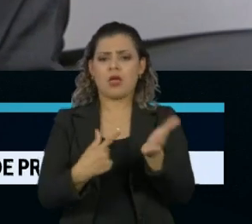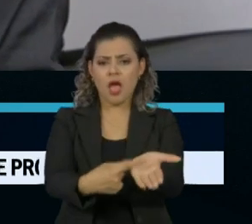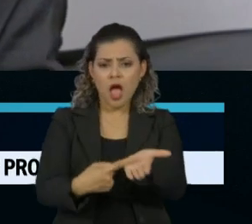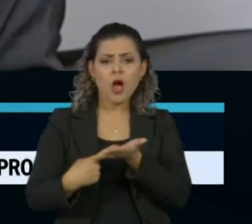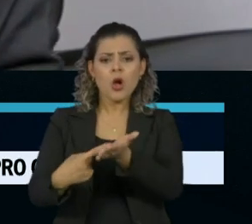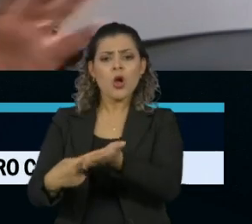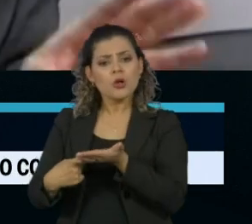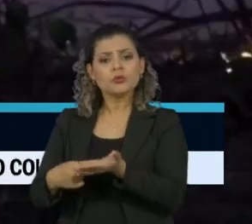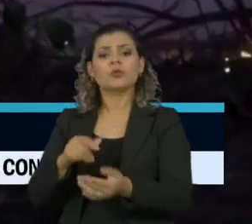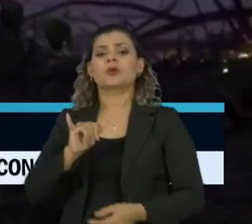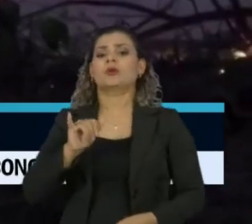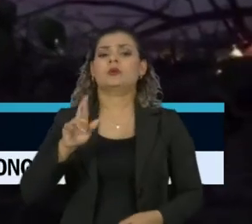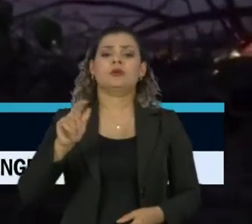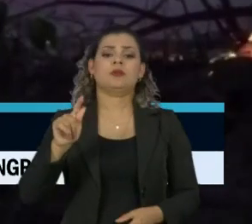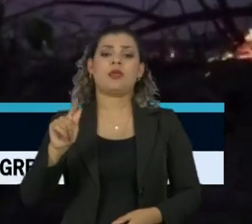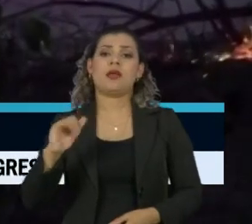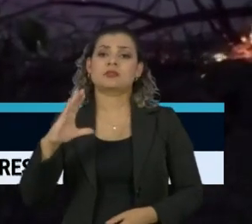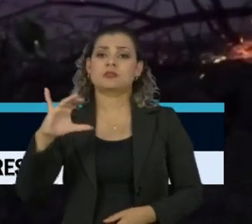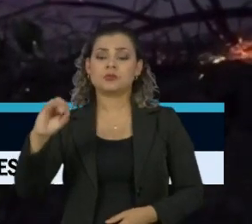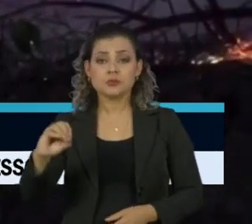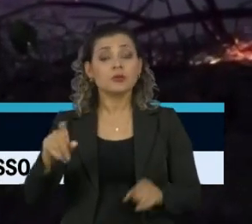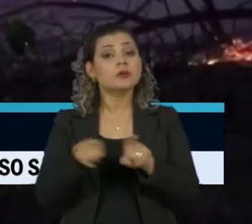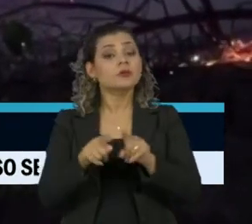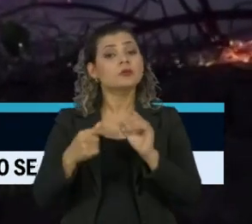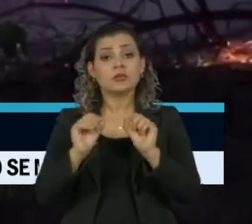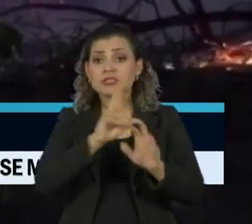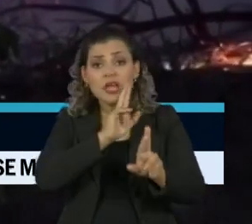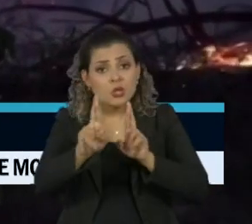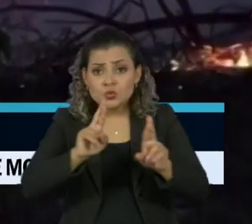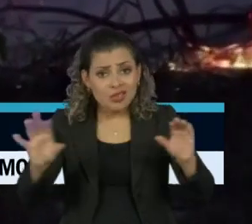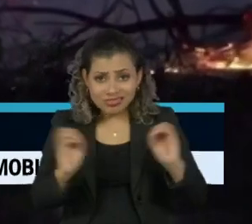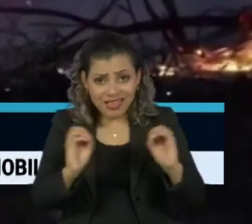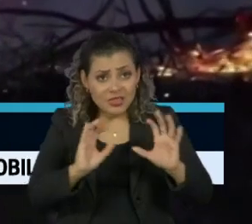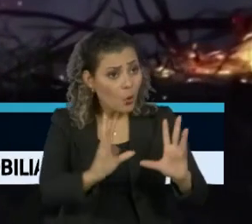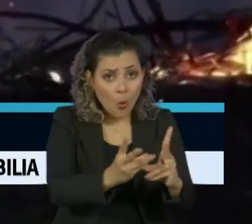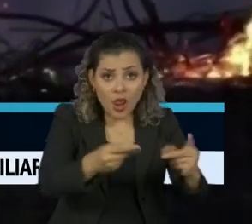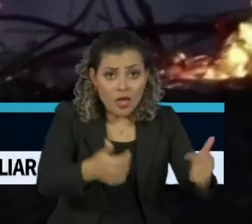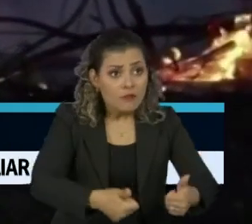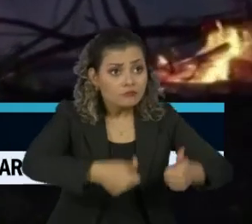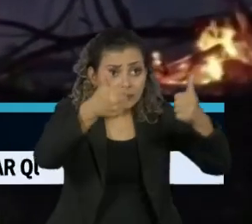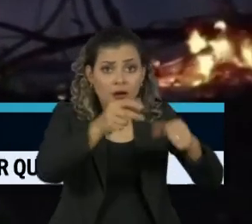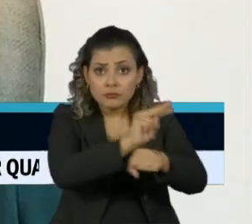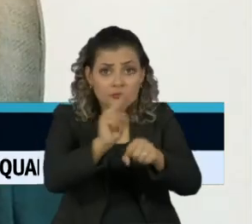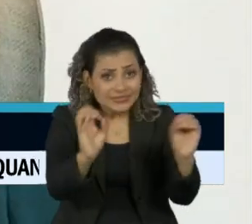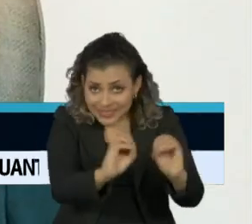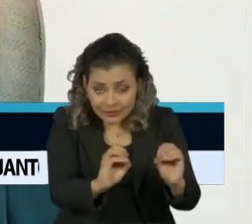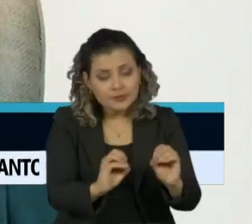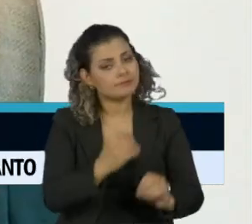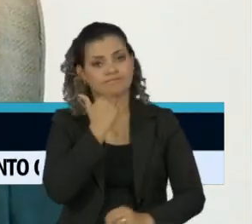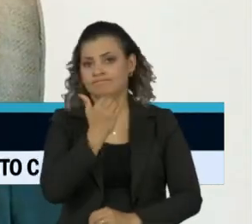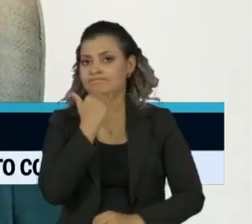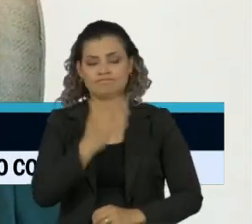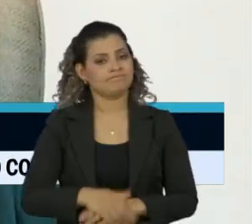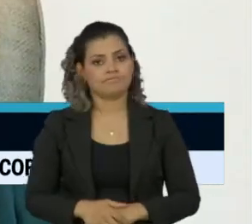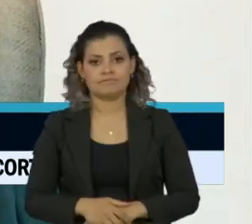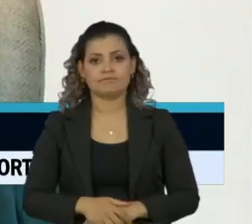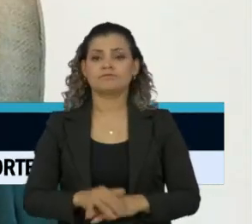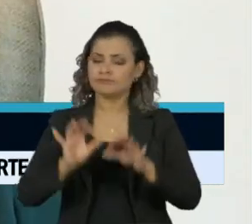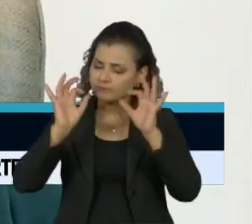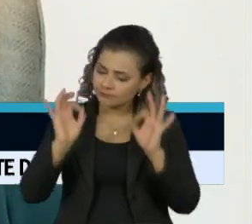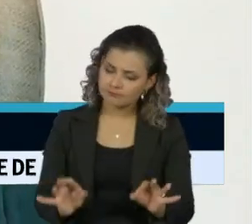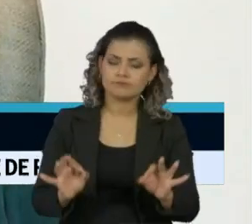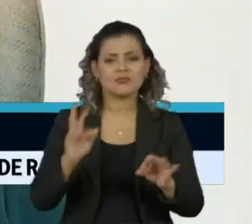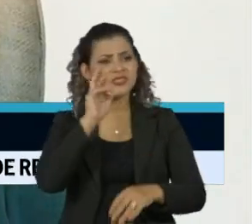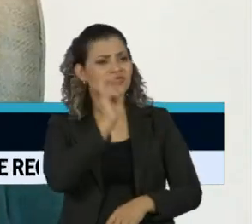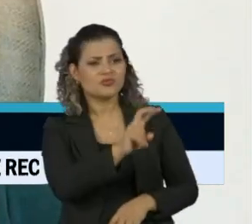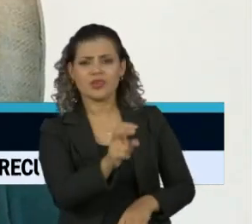fracassar se o Brasil não apresentar resultados na luta contra o desmatamento na Amazônia. De repente, a gente